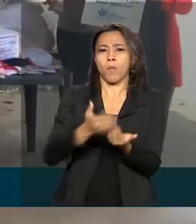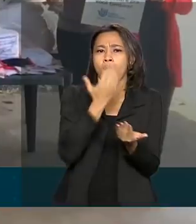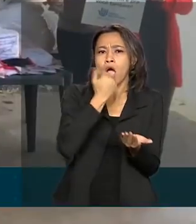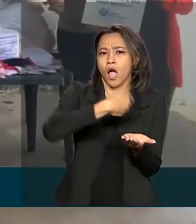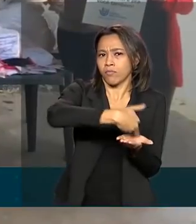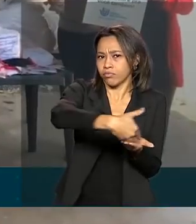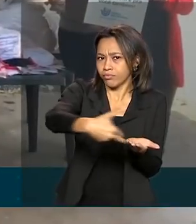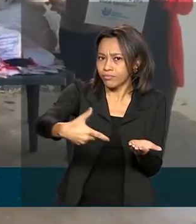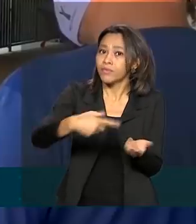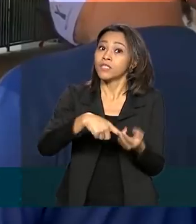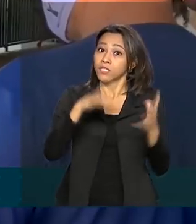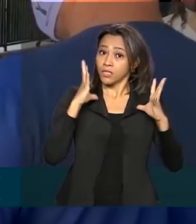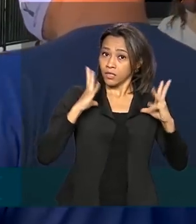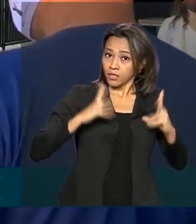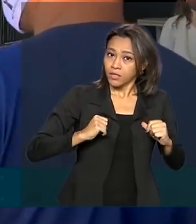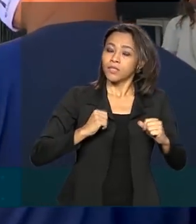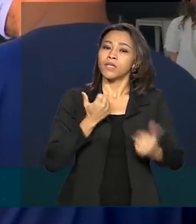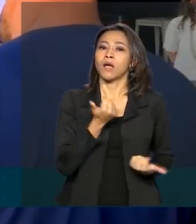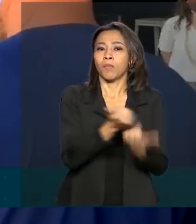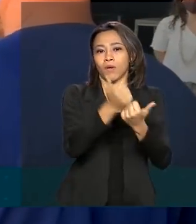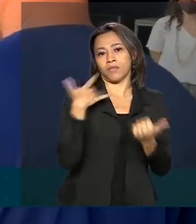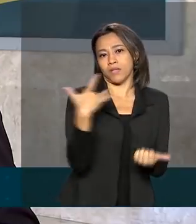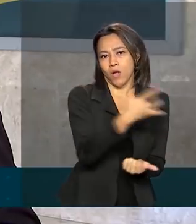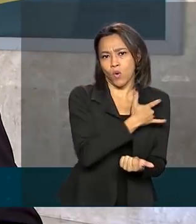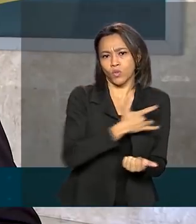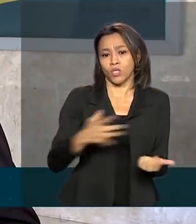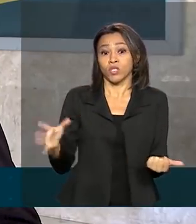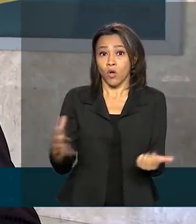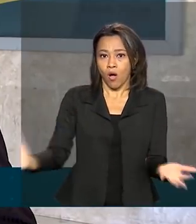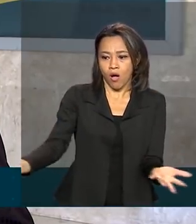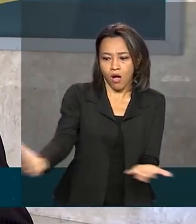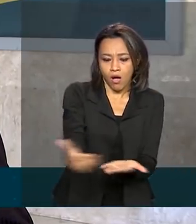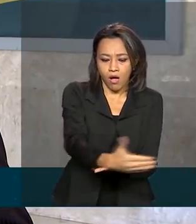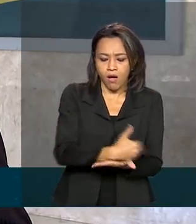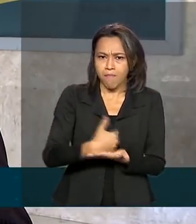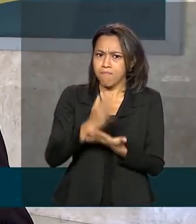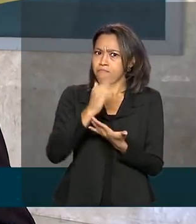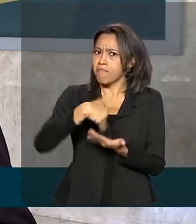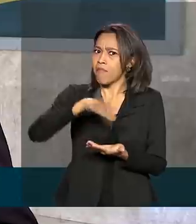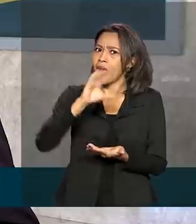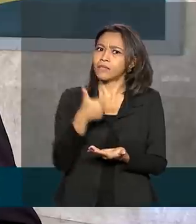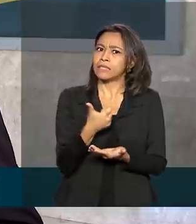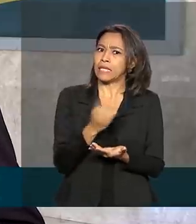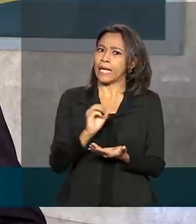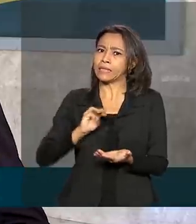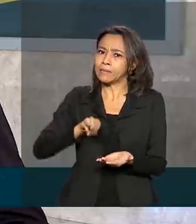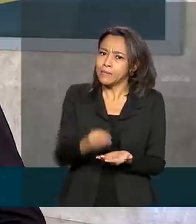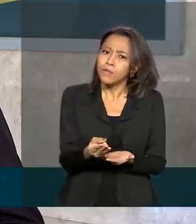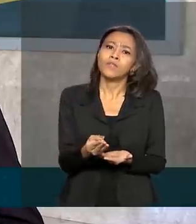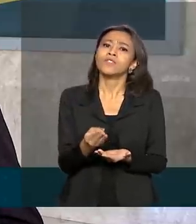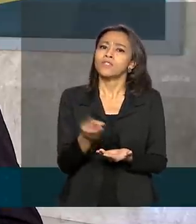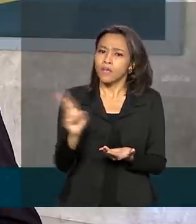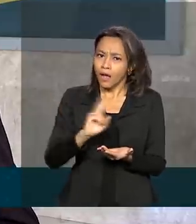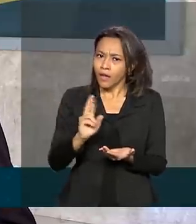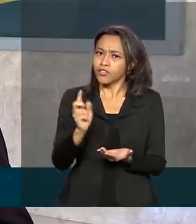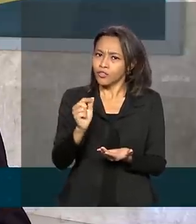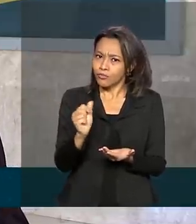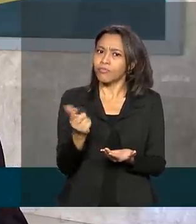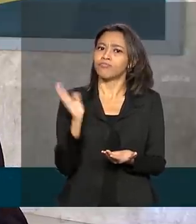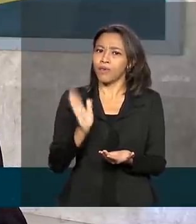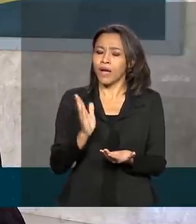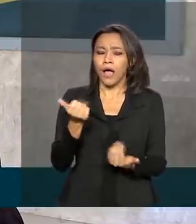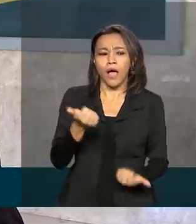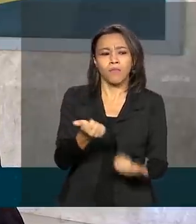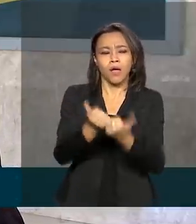saúde e higiene. Só a campanha Arrecadação Solidária já reuniu mais de 10 milhões de reais em doações para amenizar os efeitos